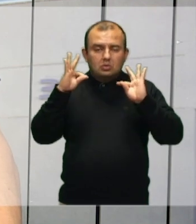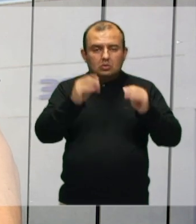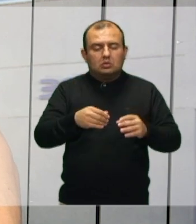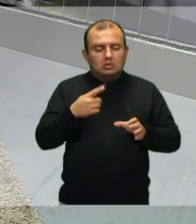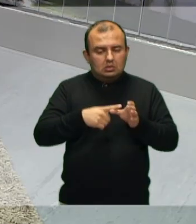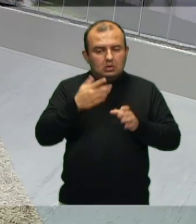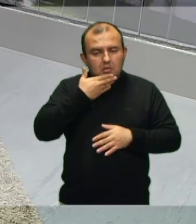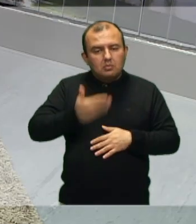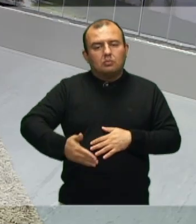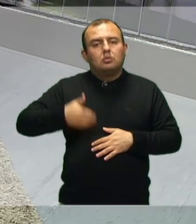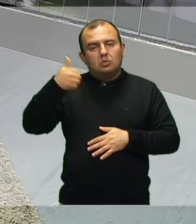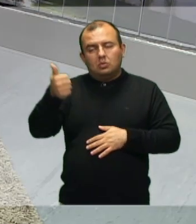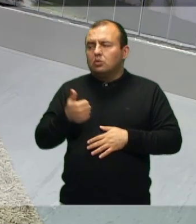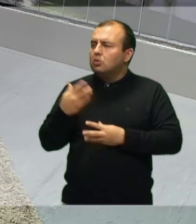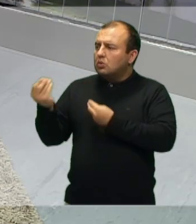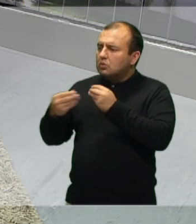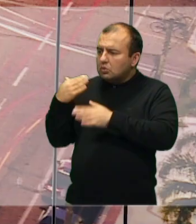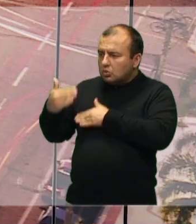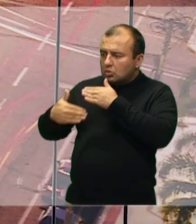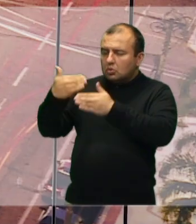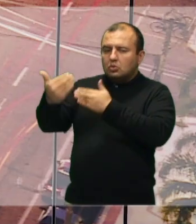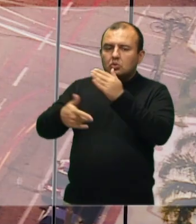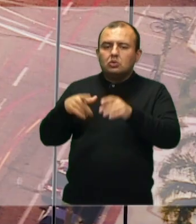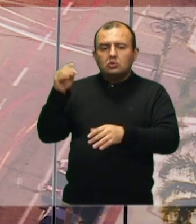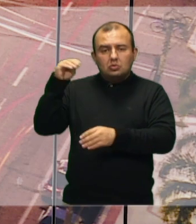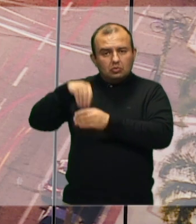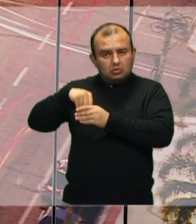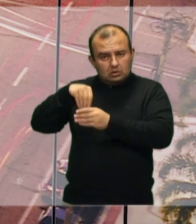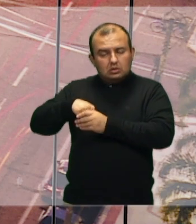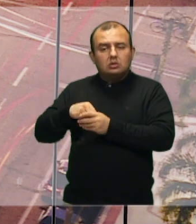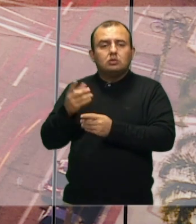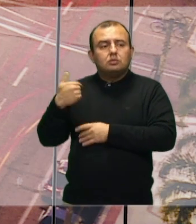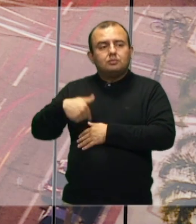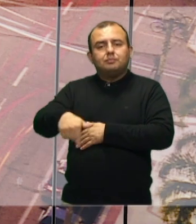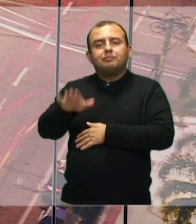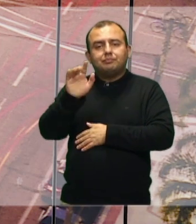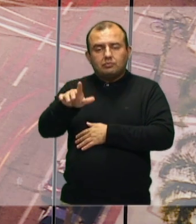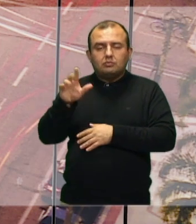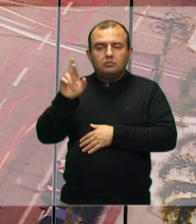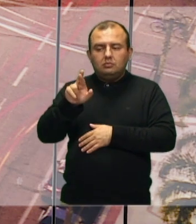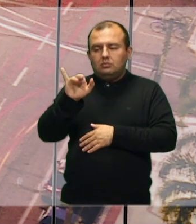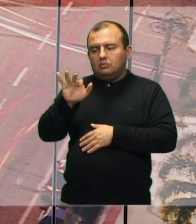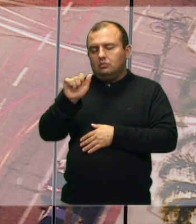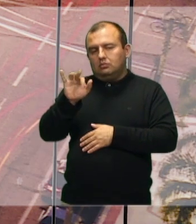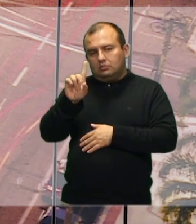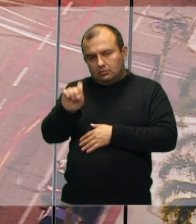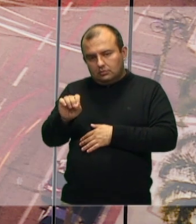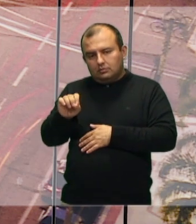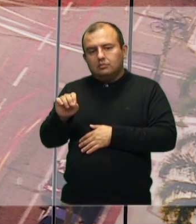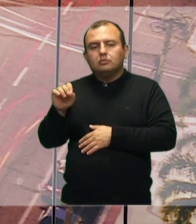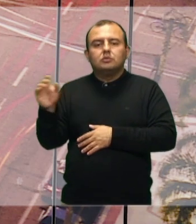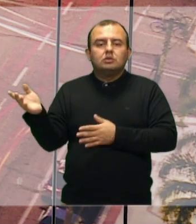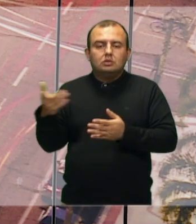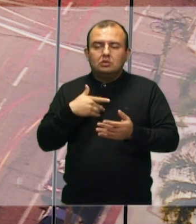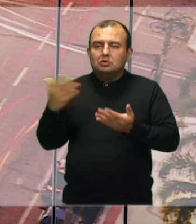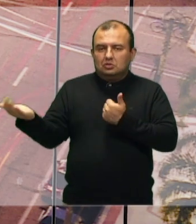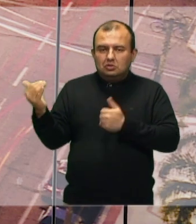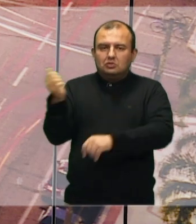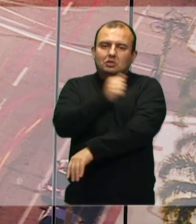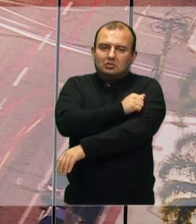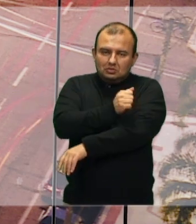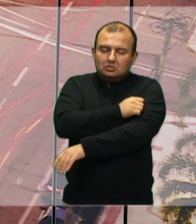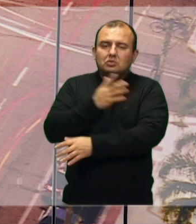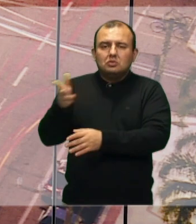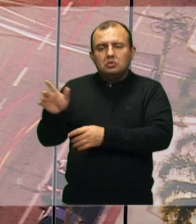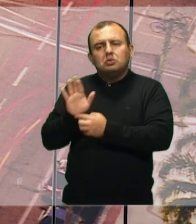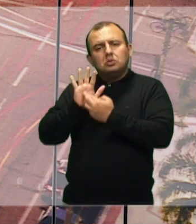melhor. Como foi o processo eleitoral que levou o Ricardo Araújo Macedo, jovem estudante, a ser